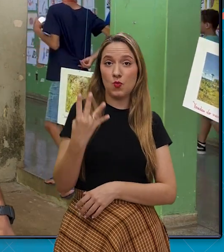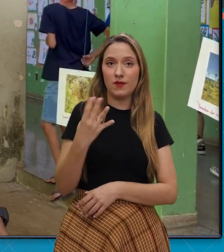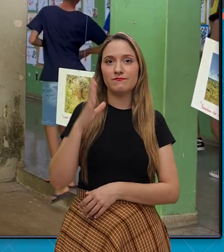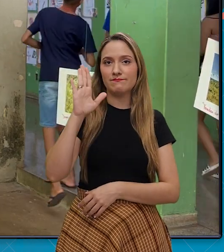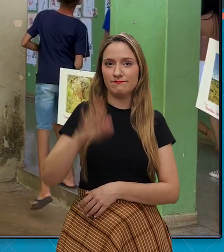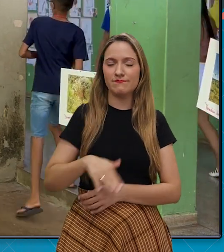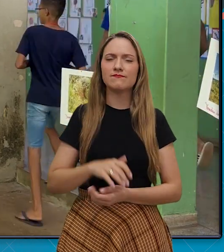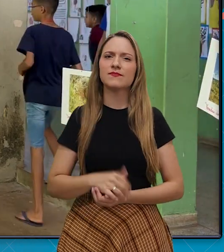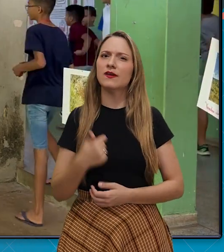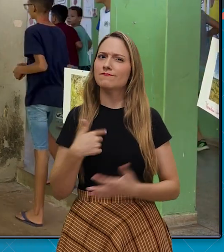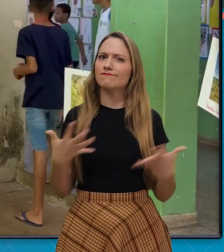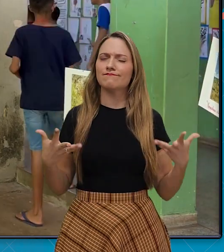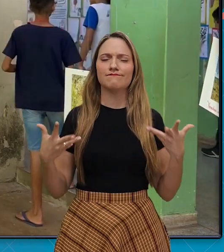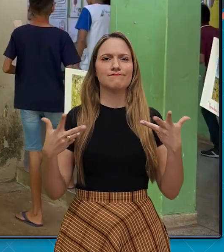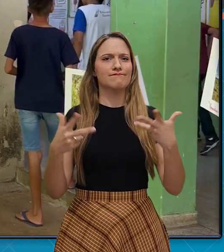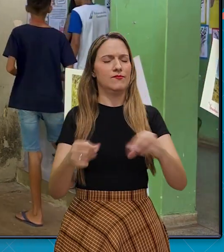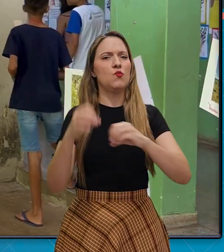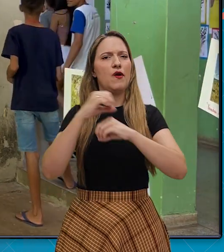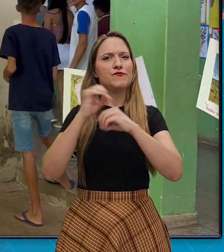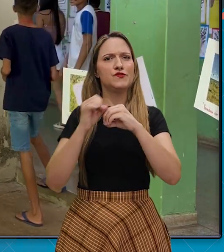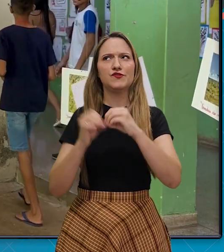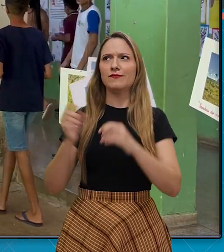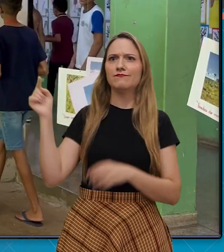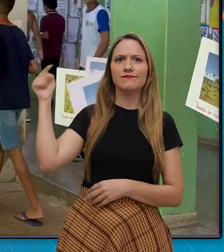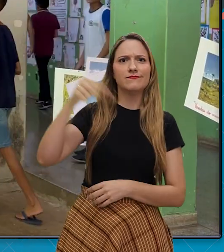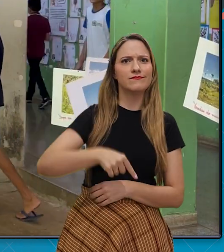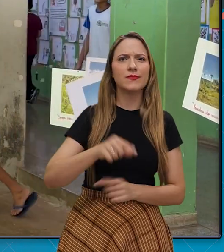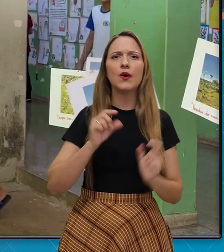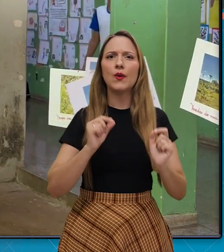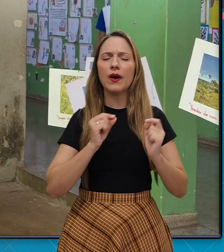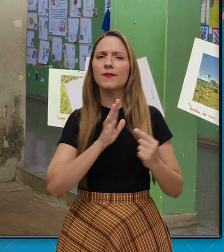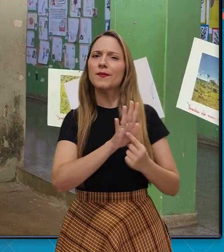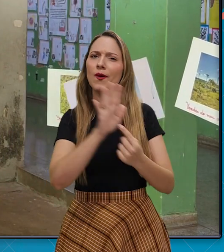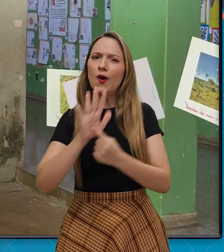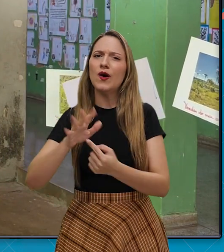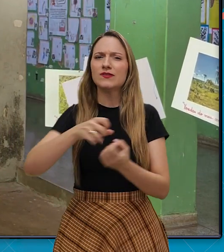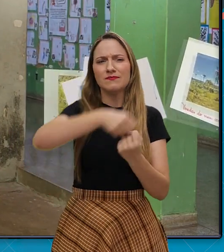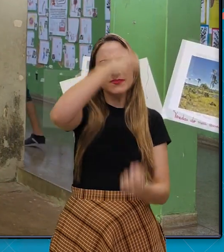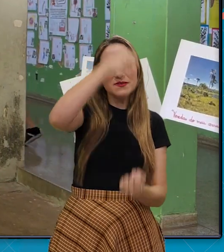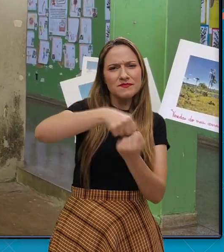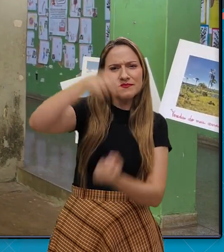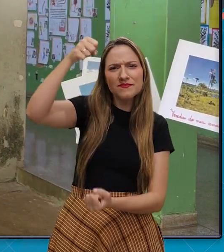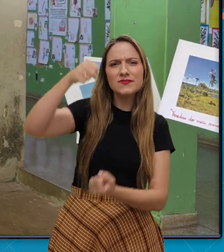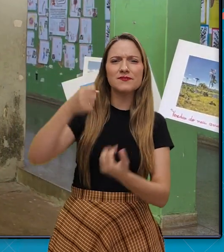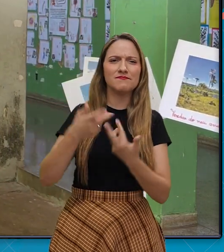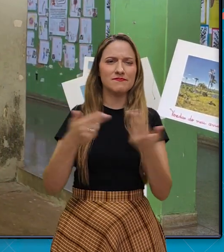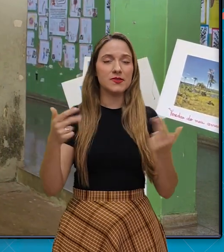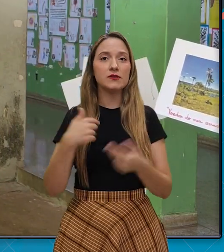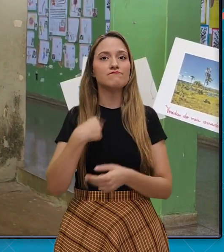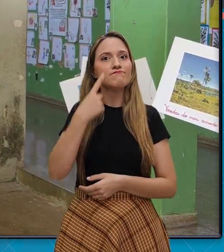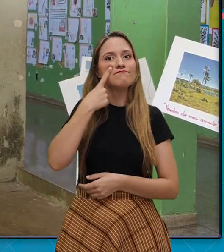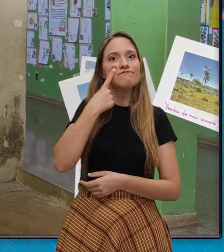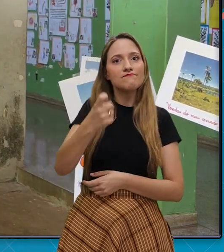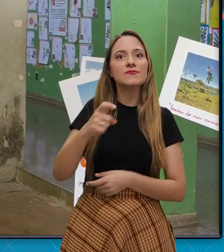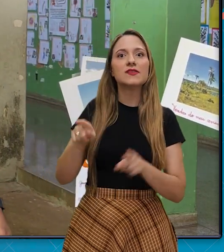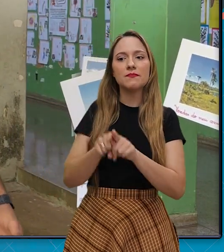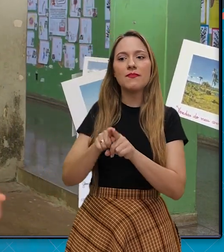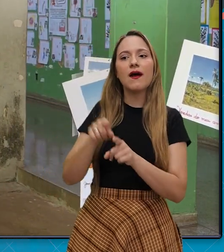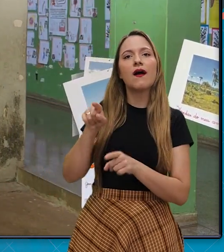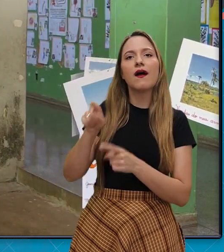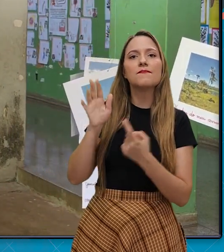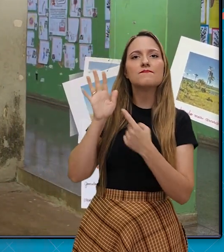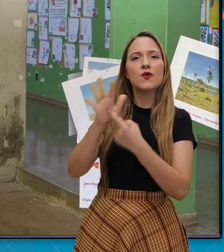fantástico a presença da universidade aqui na escola, apresentando os estandes. Achei interessante o estande de física,